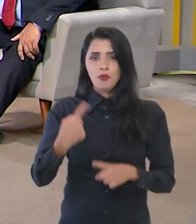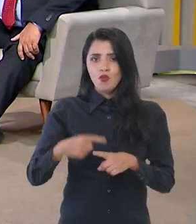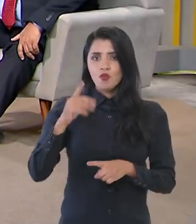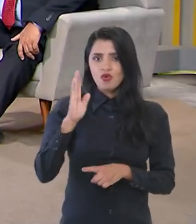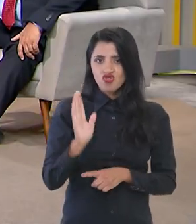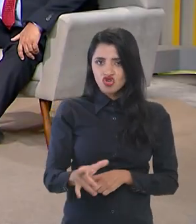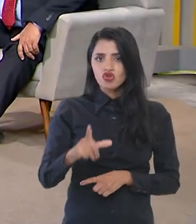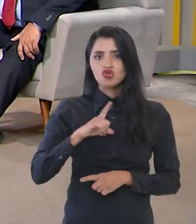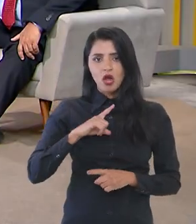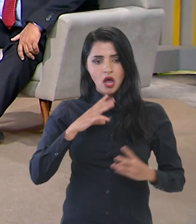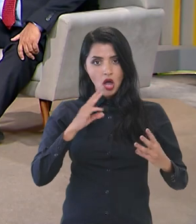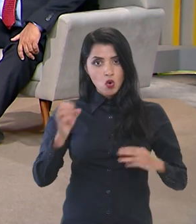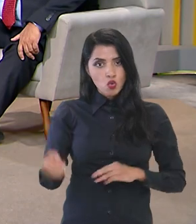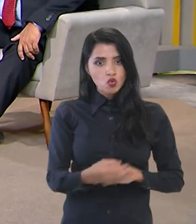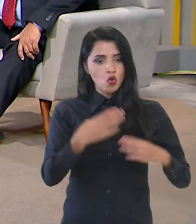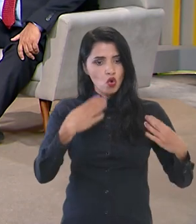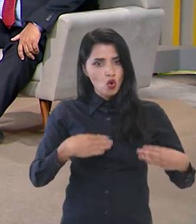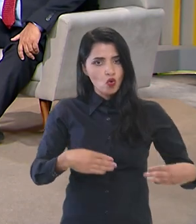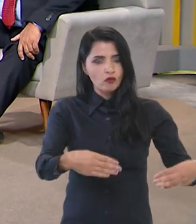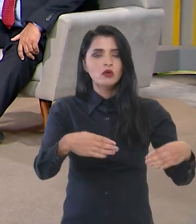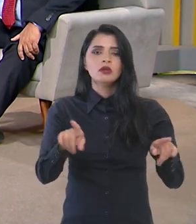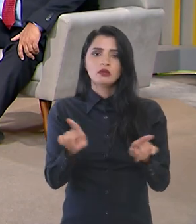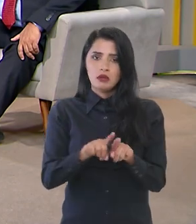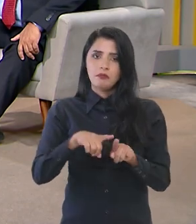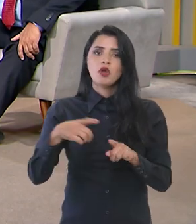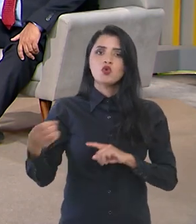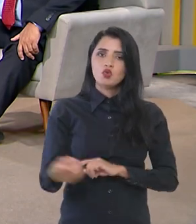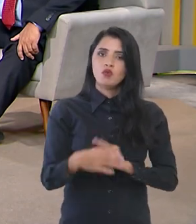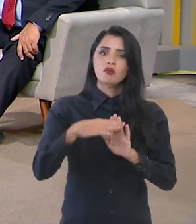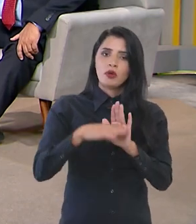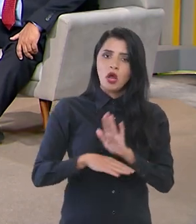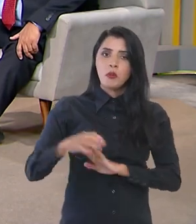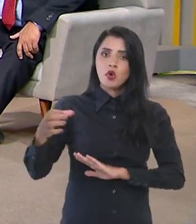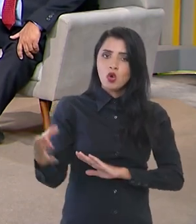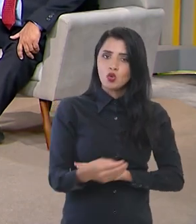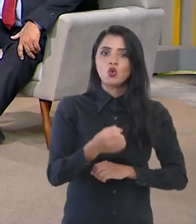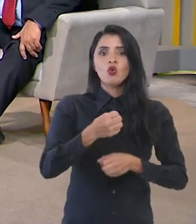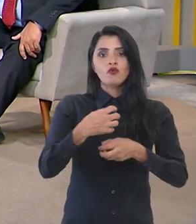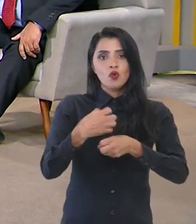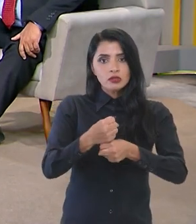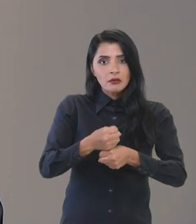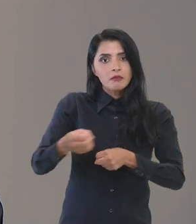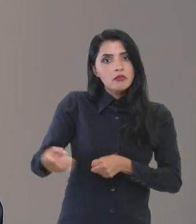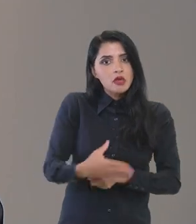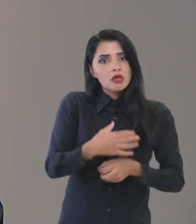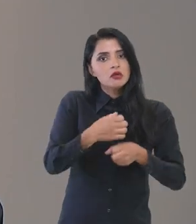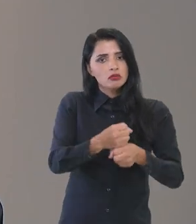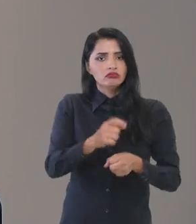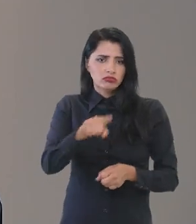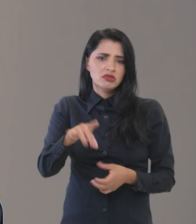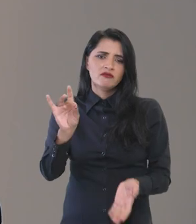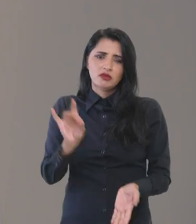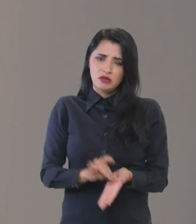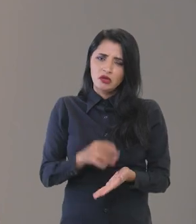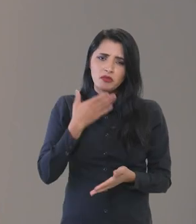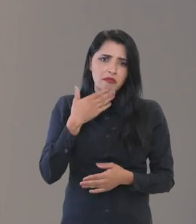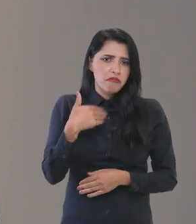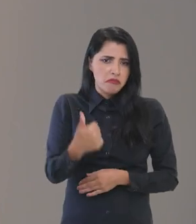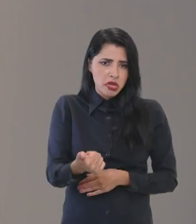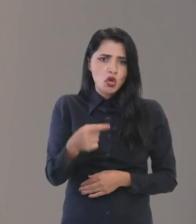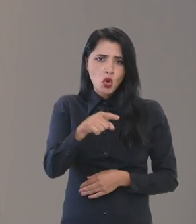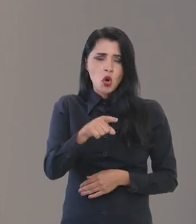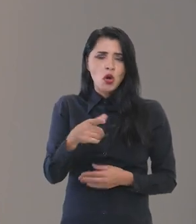estará não só com os novos ministérios, mas com os novos programas, com um novo orçamento. E, dessa forma, será muito mais